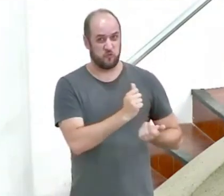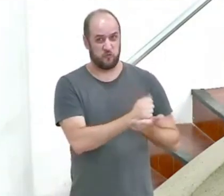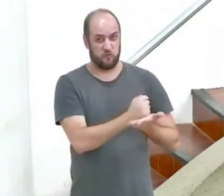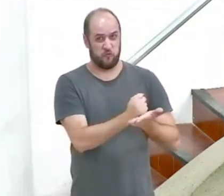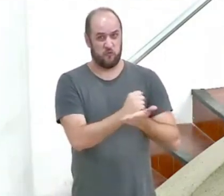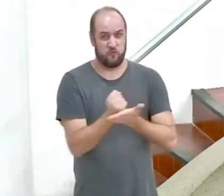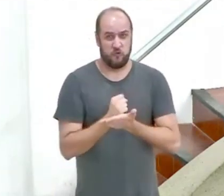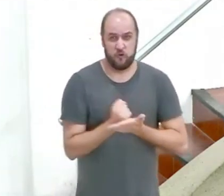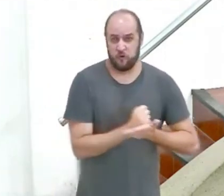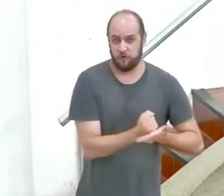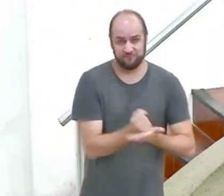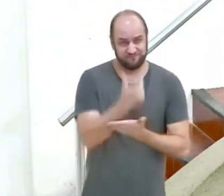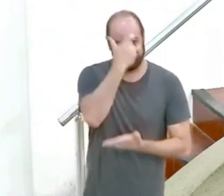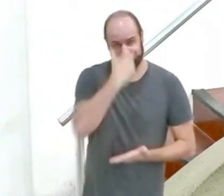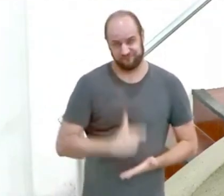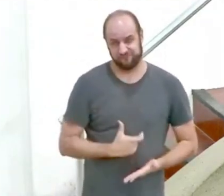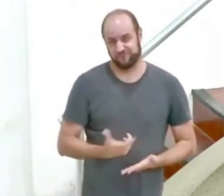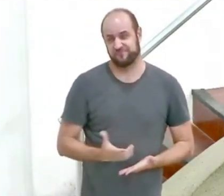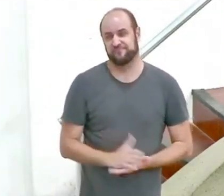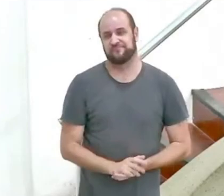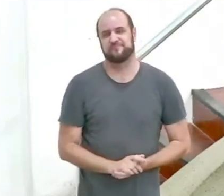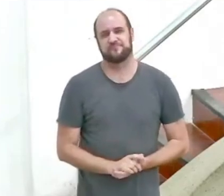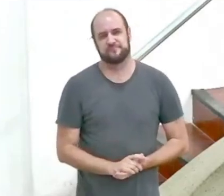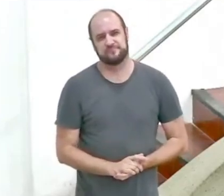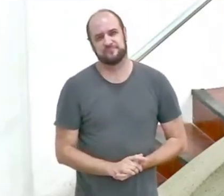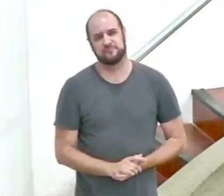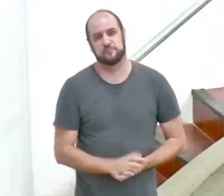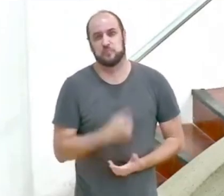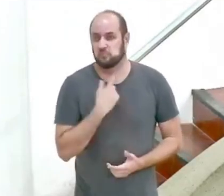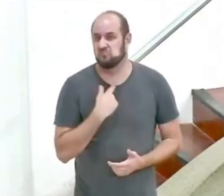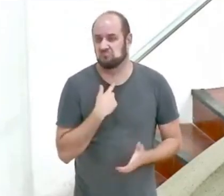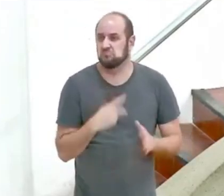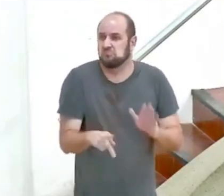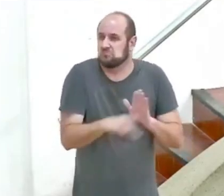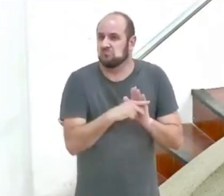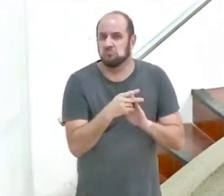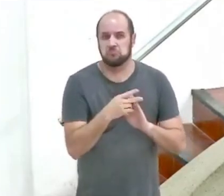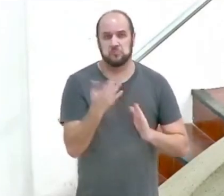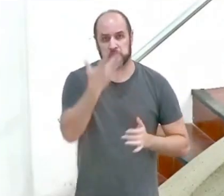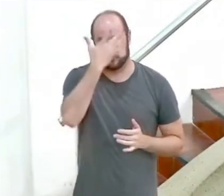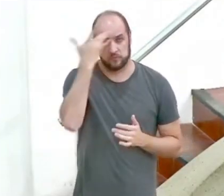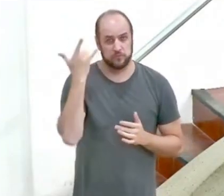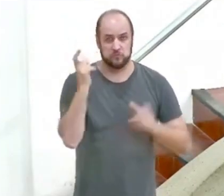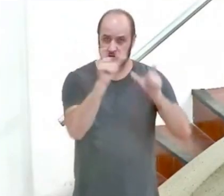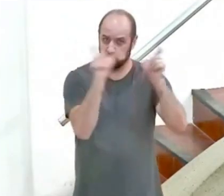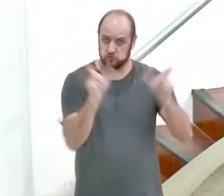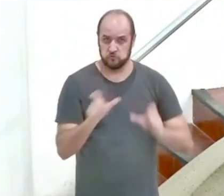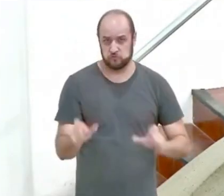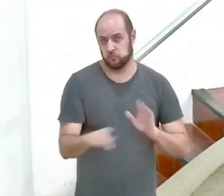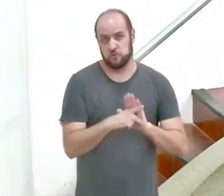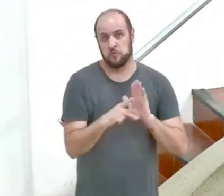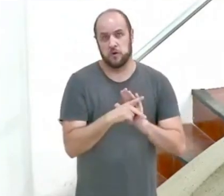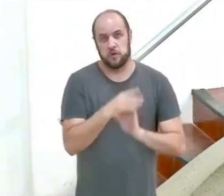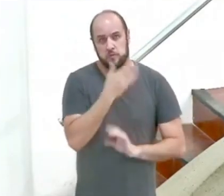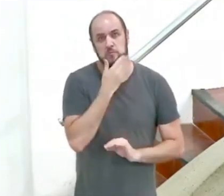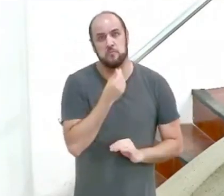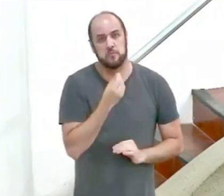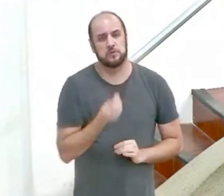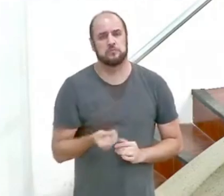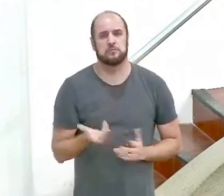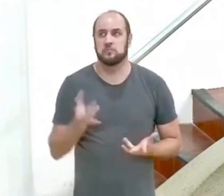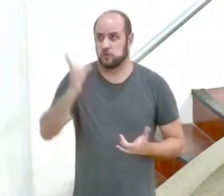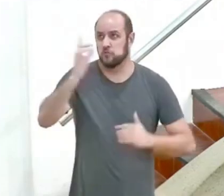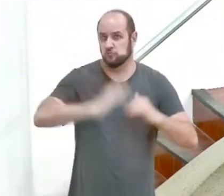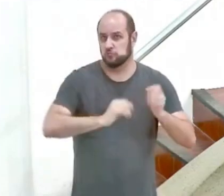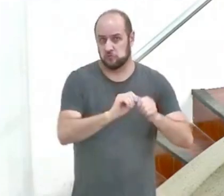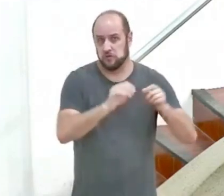as suas atitudes. O desejo é algo próprio do ser humano, faz parte da estrutura criacional, já falamos sobre isso. Deus fez